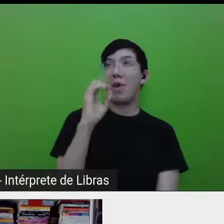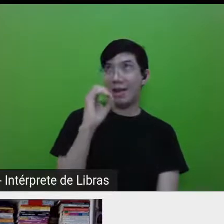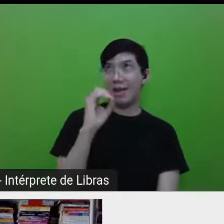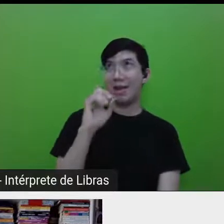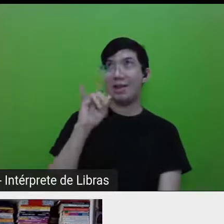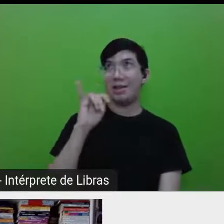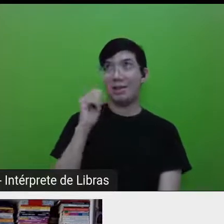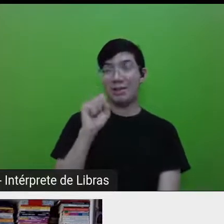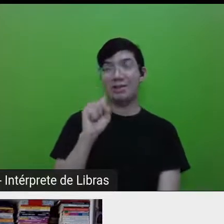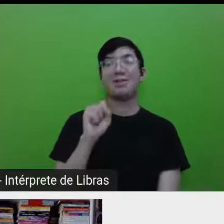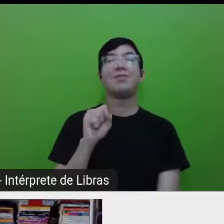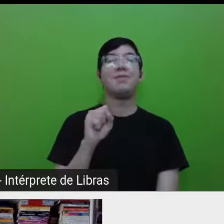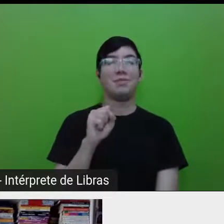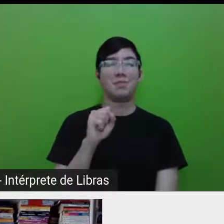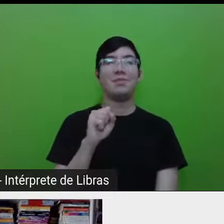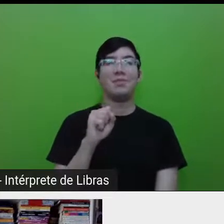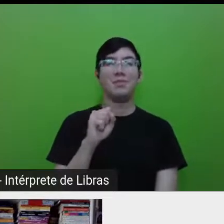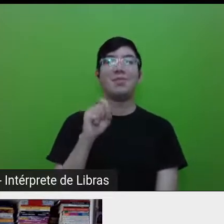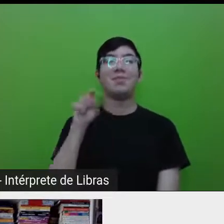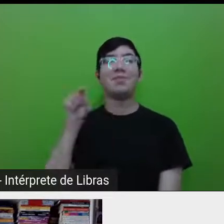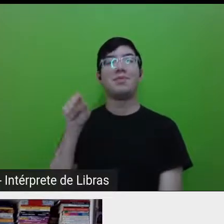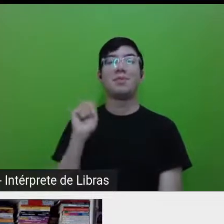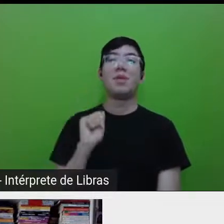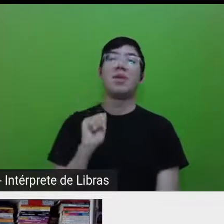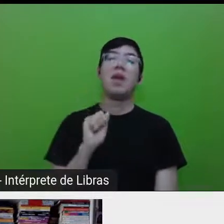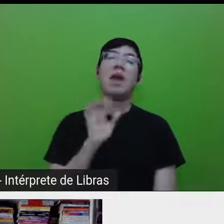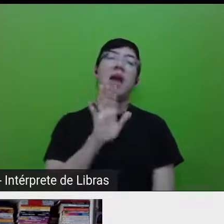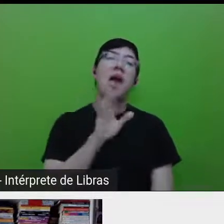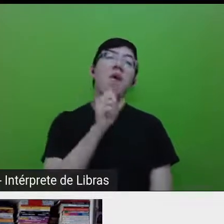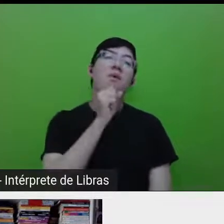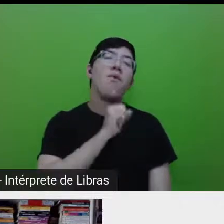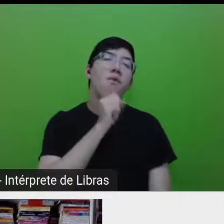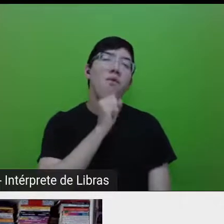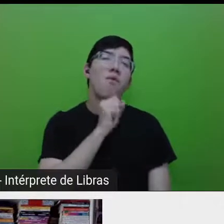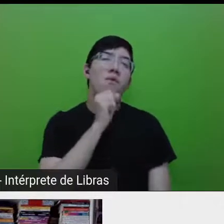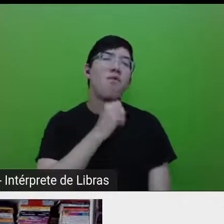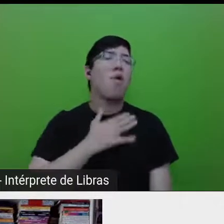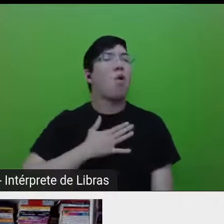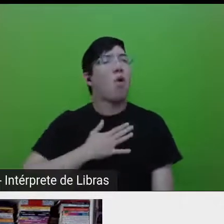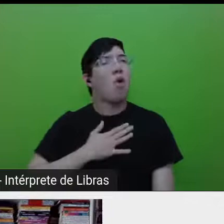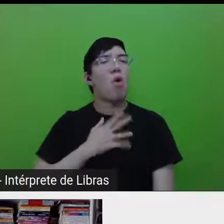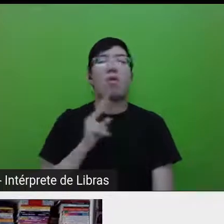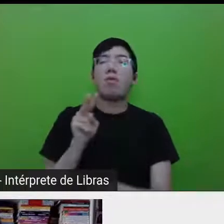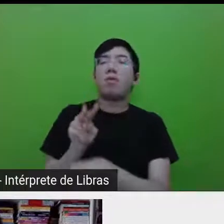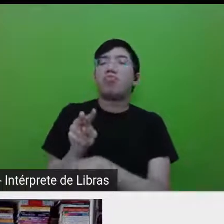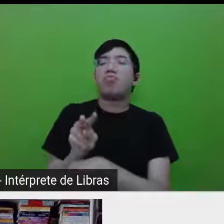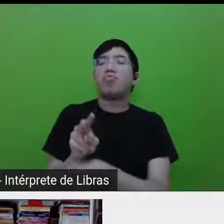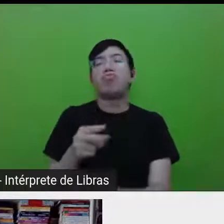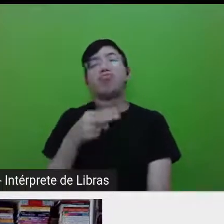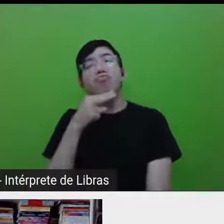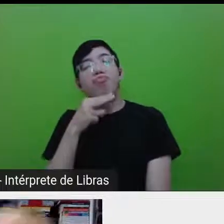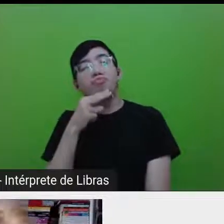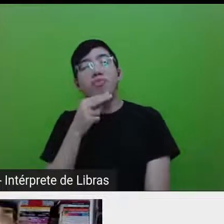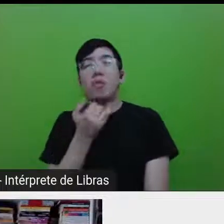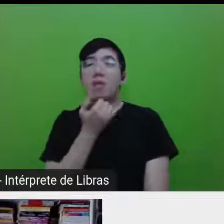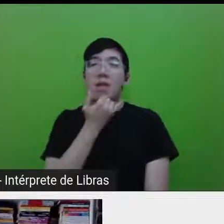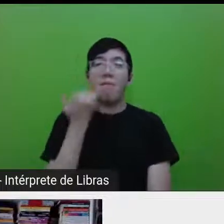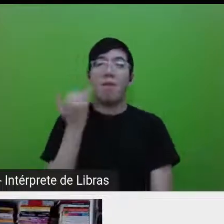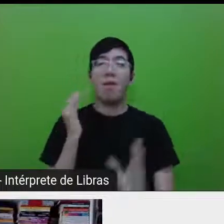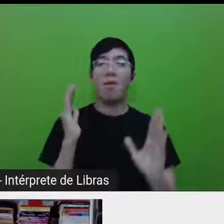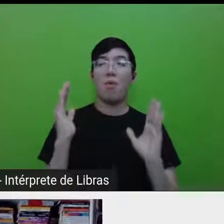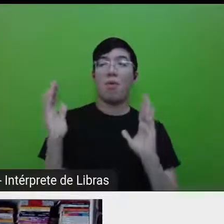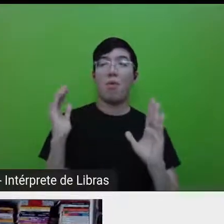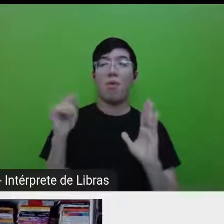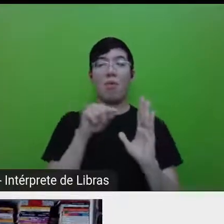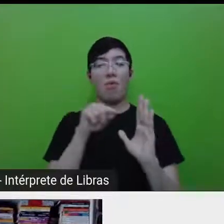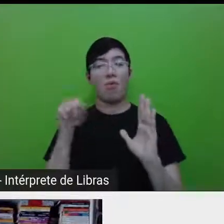em geral, muito prazer de estar com seus netos, mas é como, quando, por quanto tempo, que condição, se escolhendo ou não. vão se escolher, né, que não seja